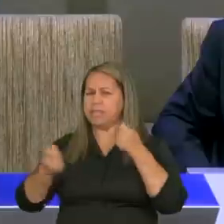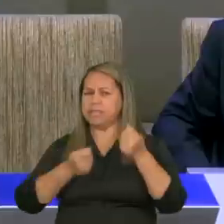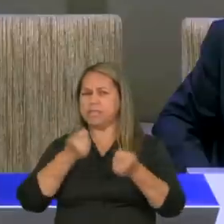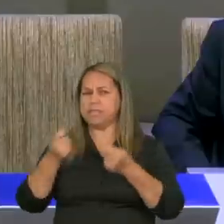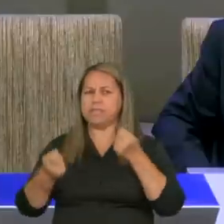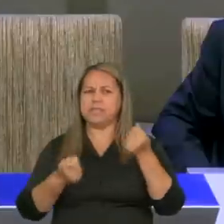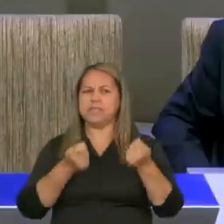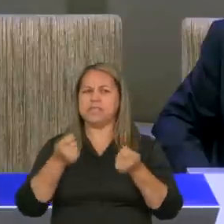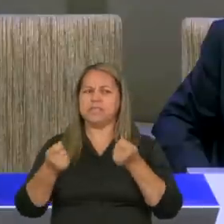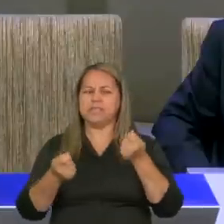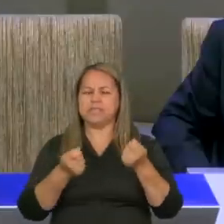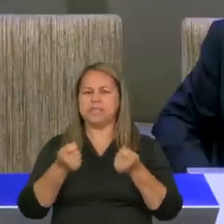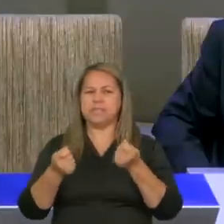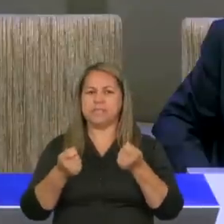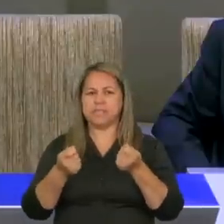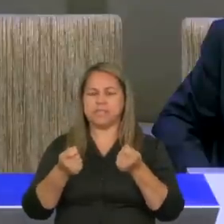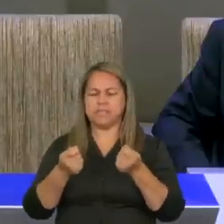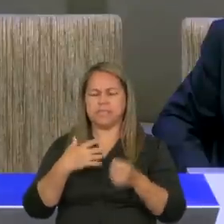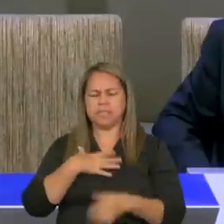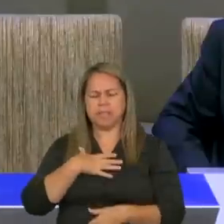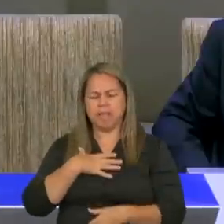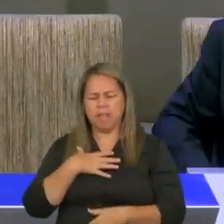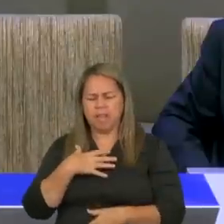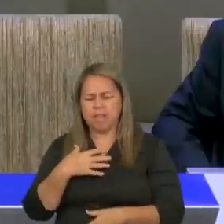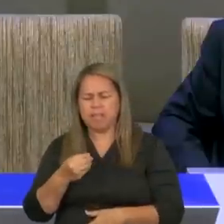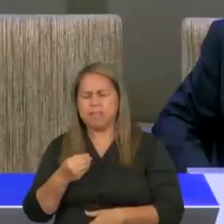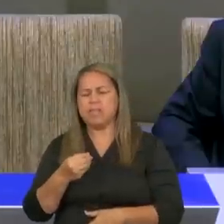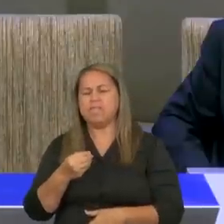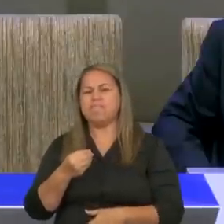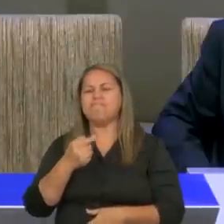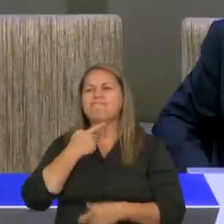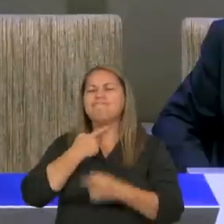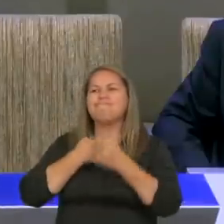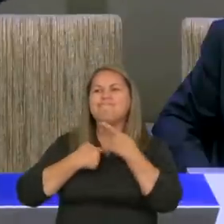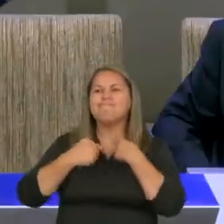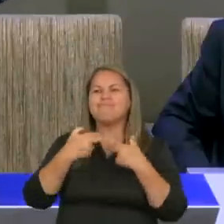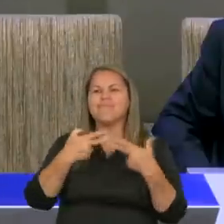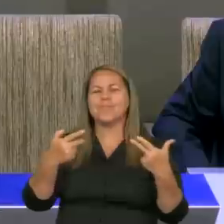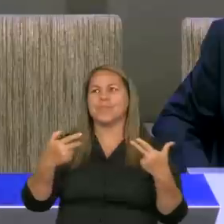aspire, as coisas, dos céus,